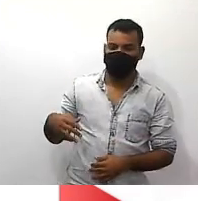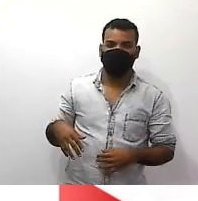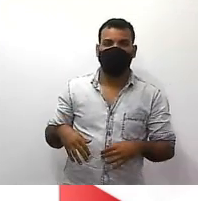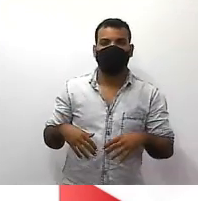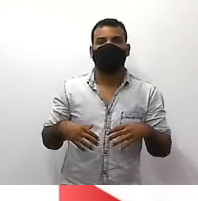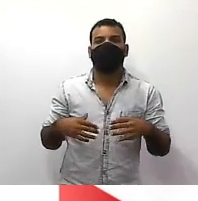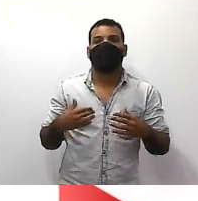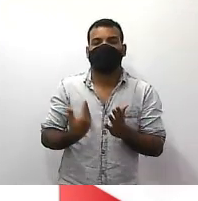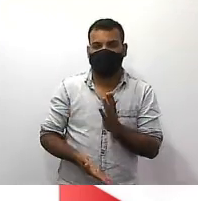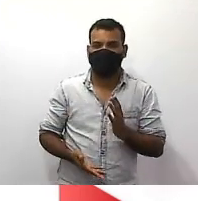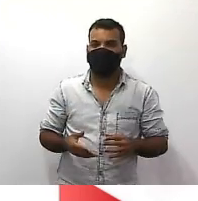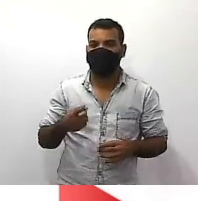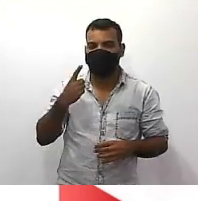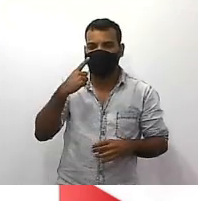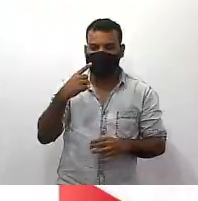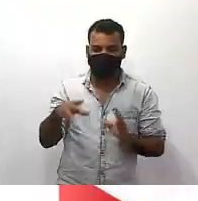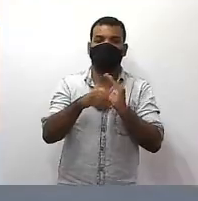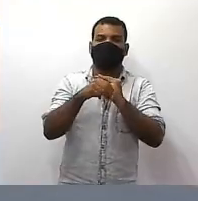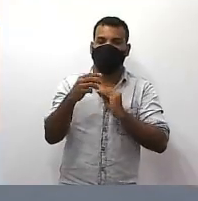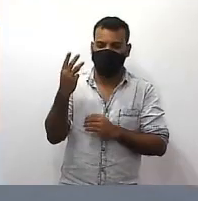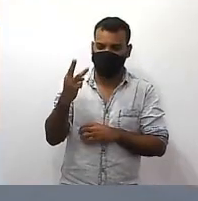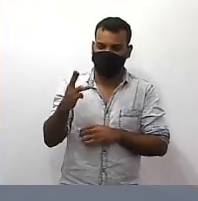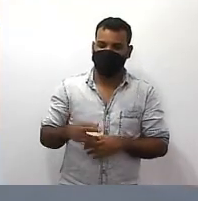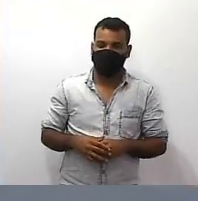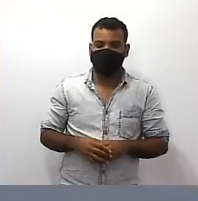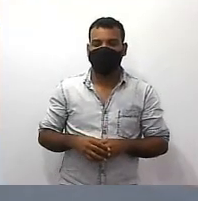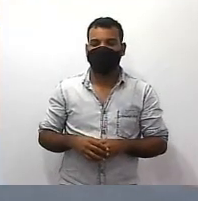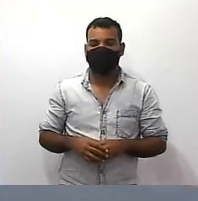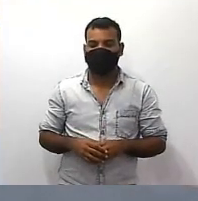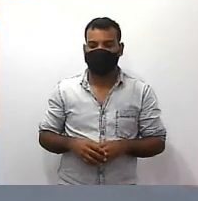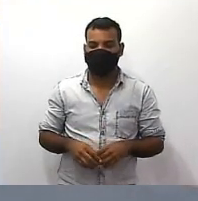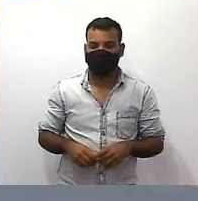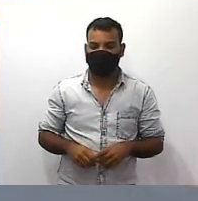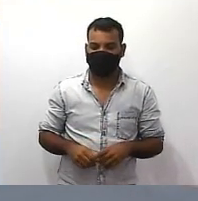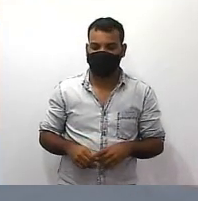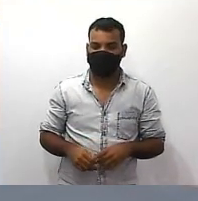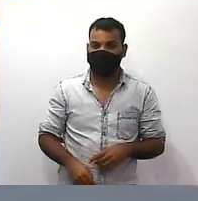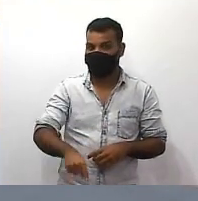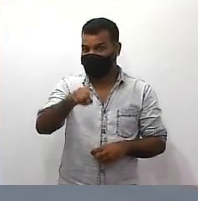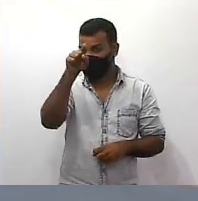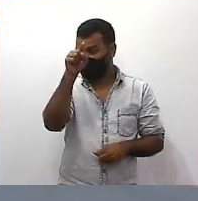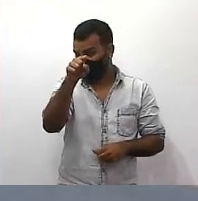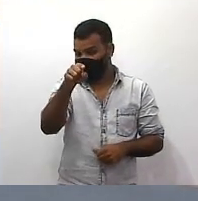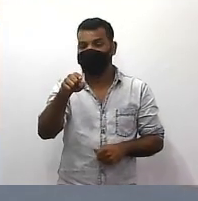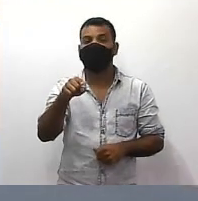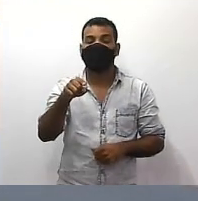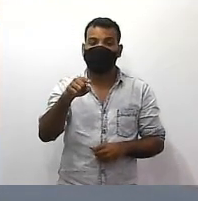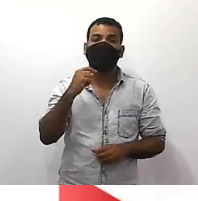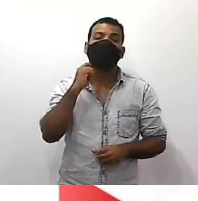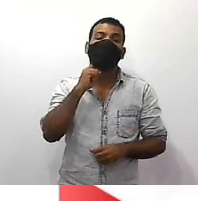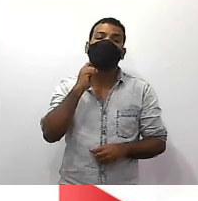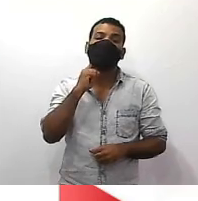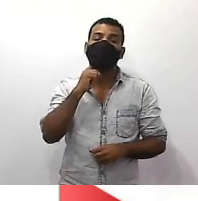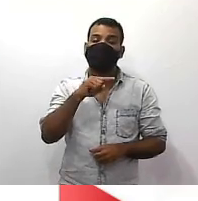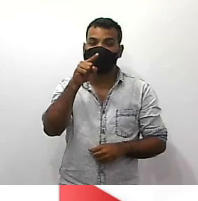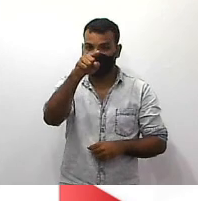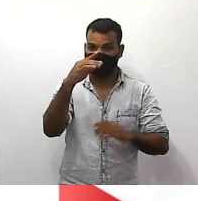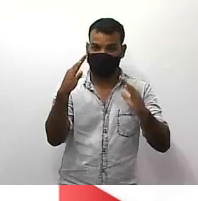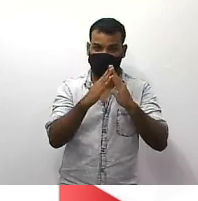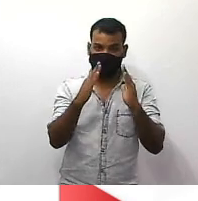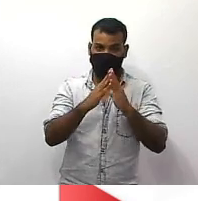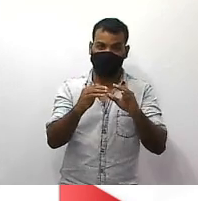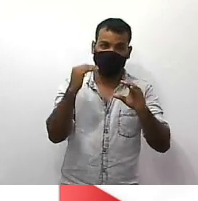isso tá? muito fácil muito simples desafio pra vocês aí e manda no instagram robertão da